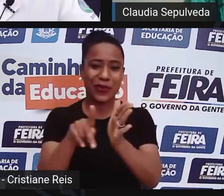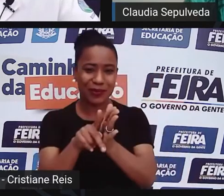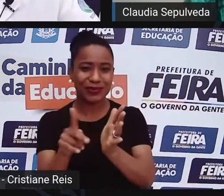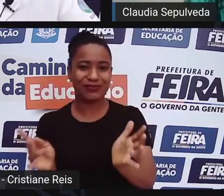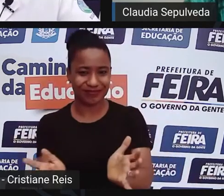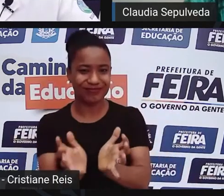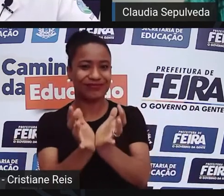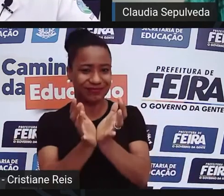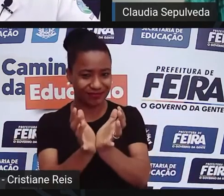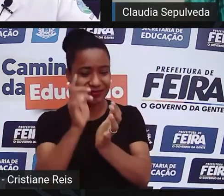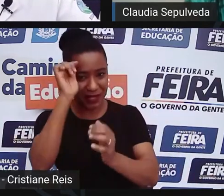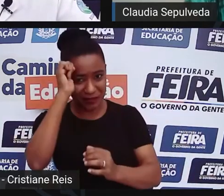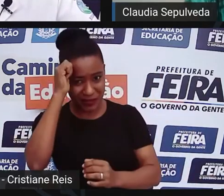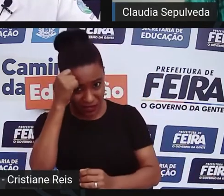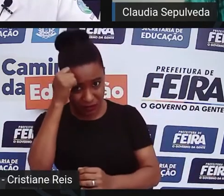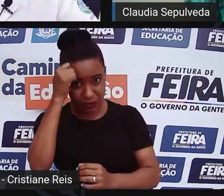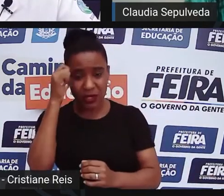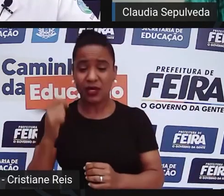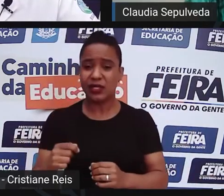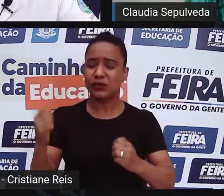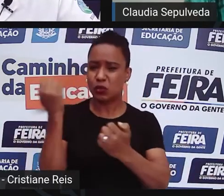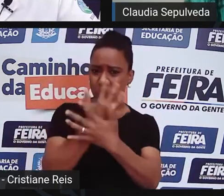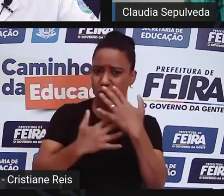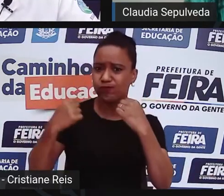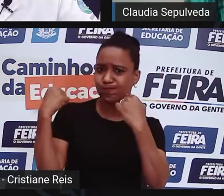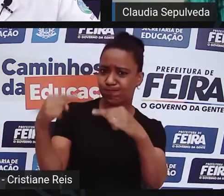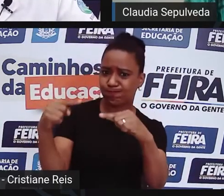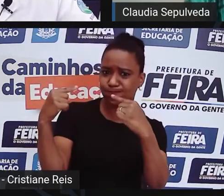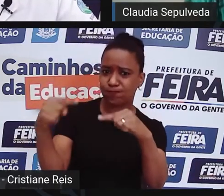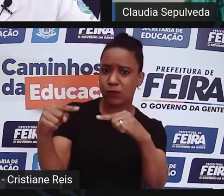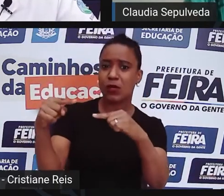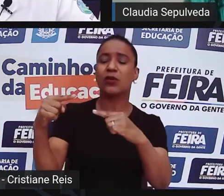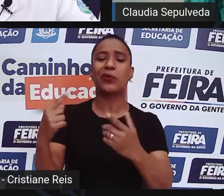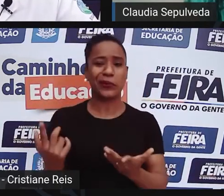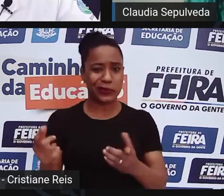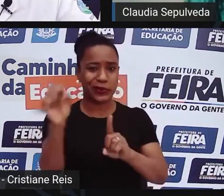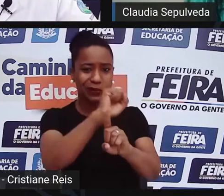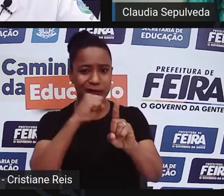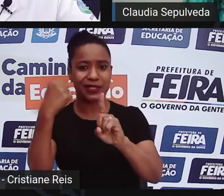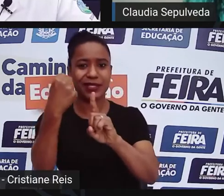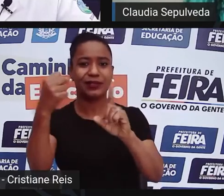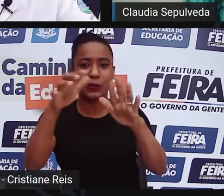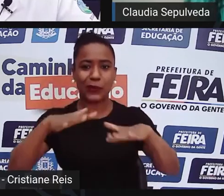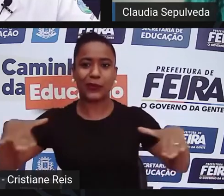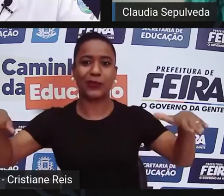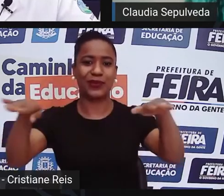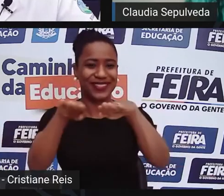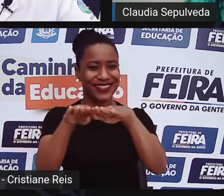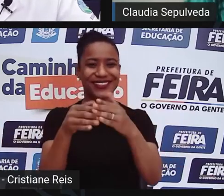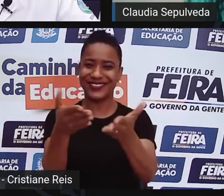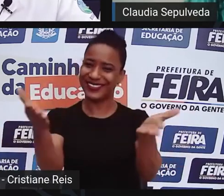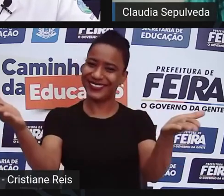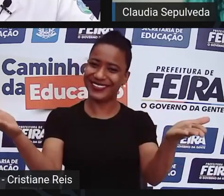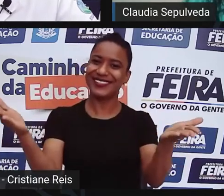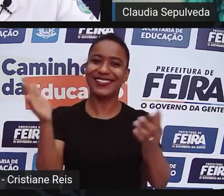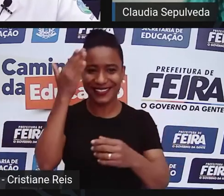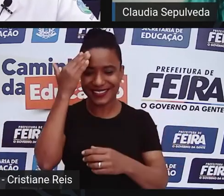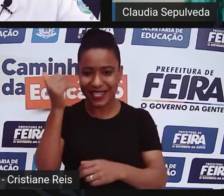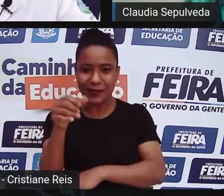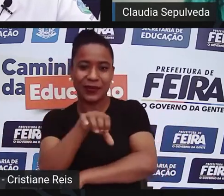que denuncia o racismo e faz uma crítica social muito boa, isso os meninos devem saber mais do que eu, MC,